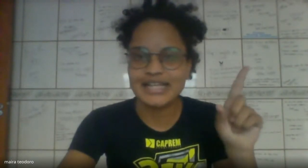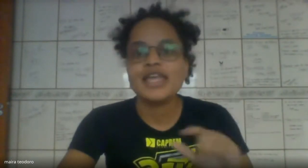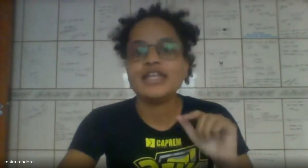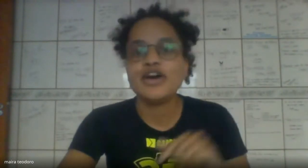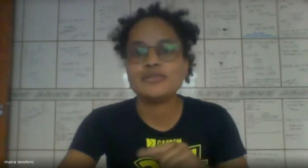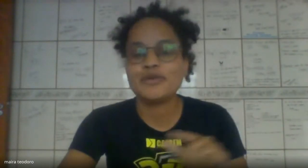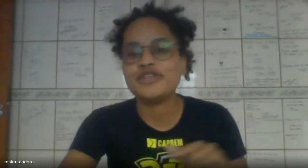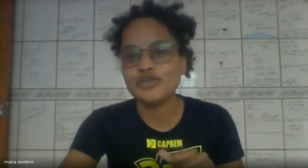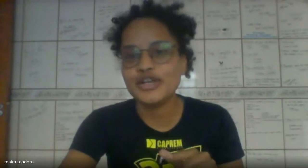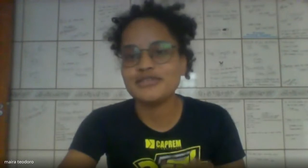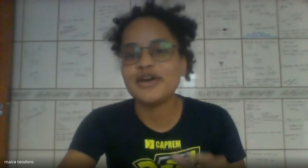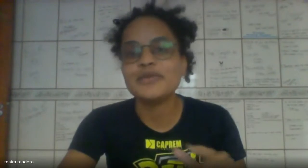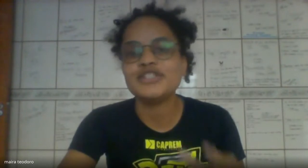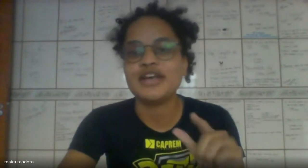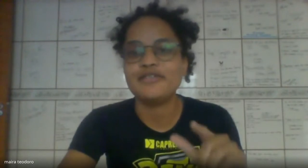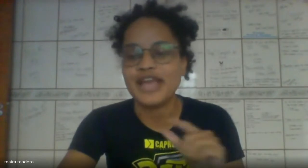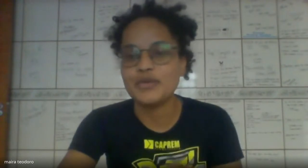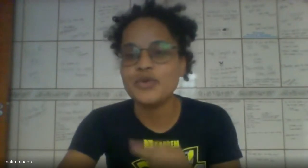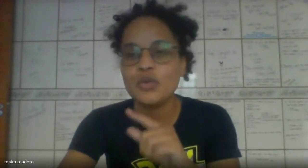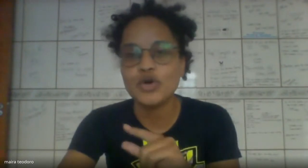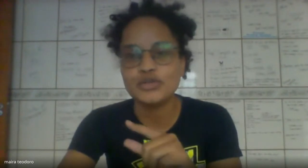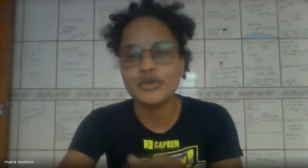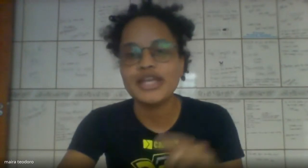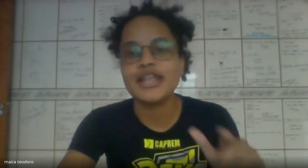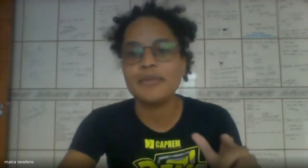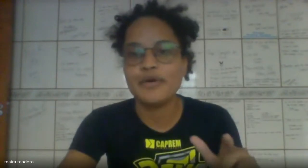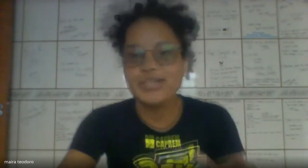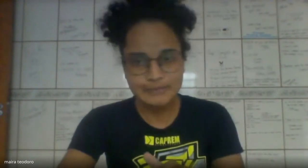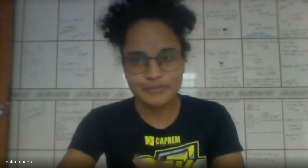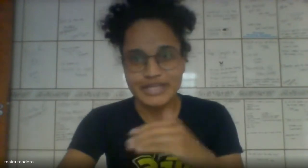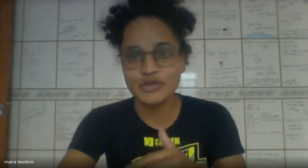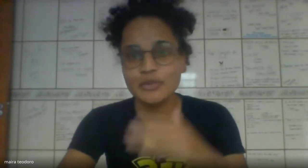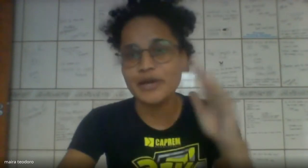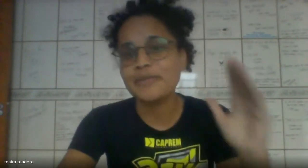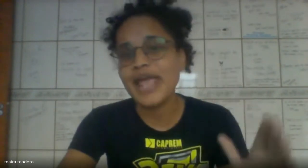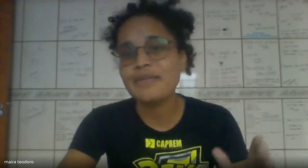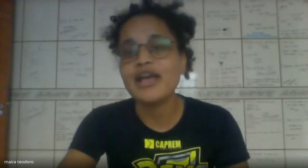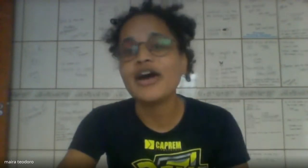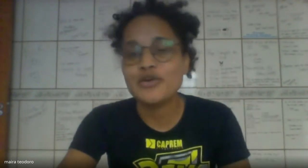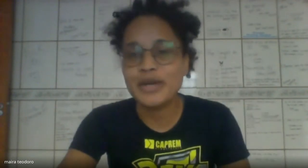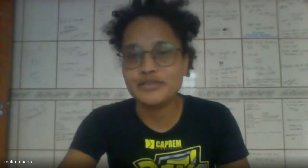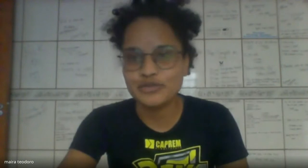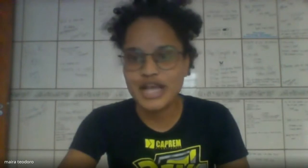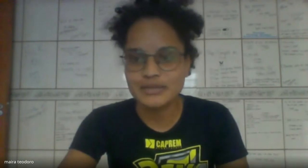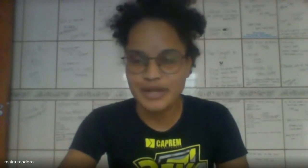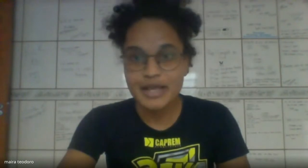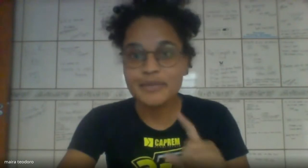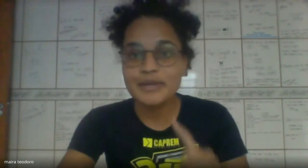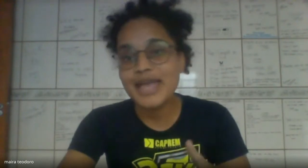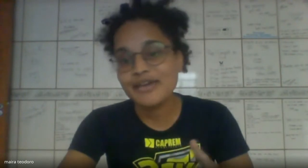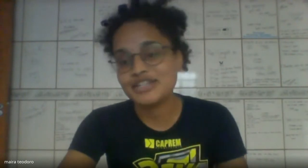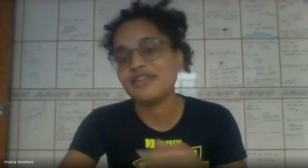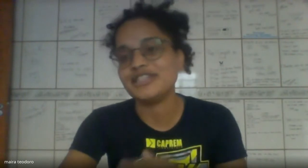tela e nós, professores, vamos desafiar um ou outro e depois vai ter um número bem maior, com uma dificuldade maior.